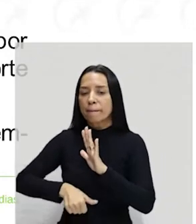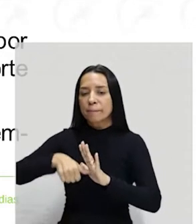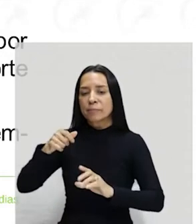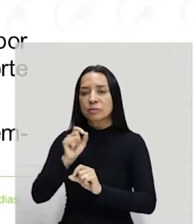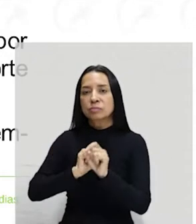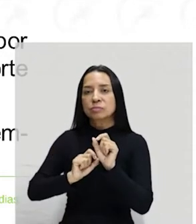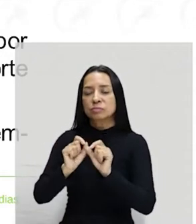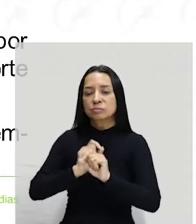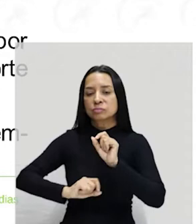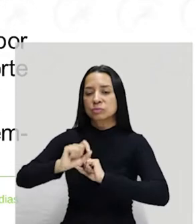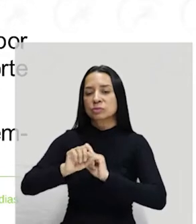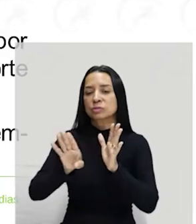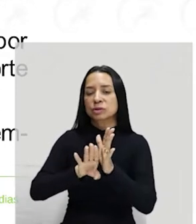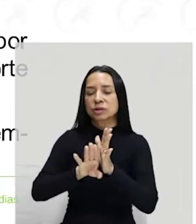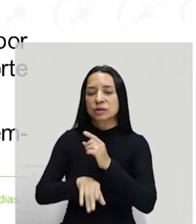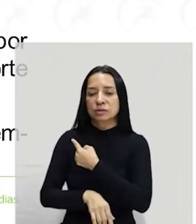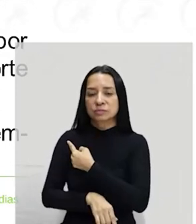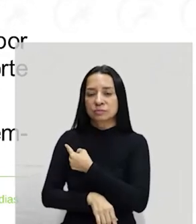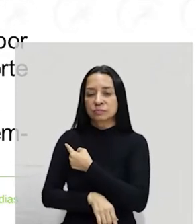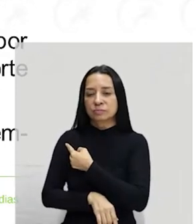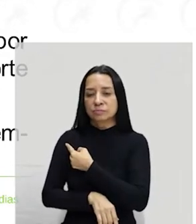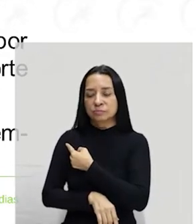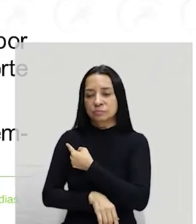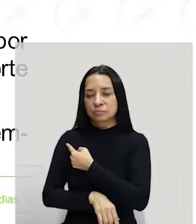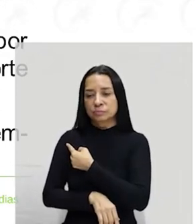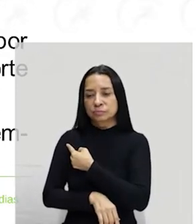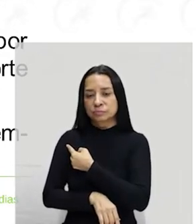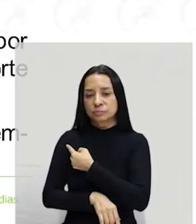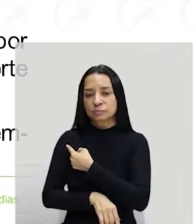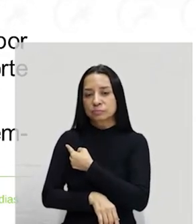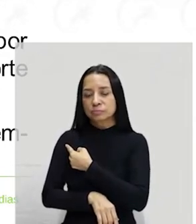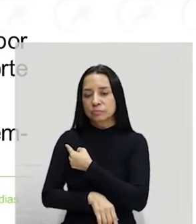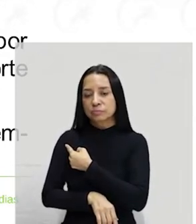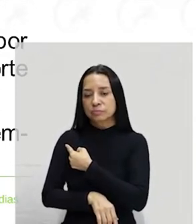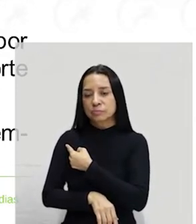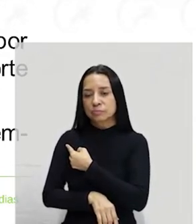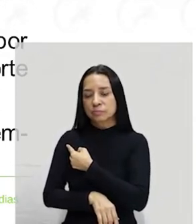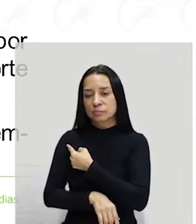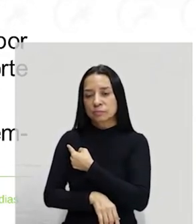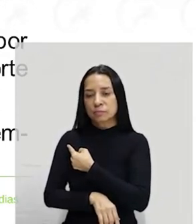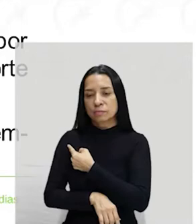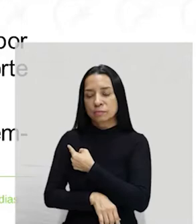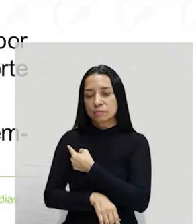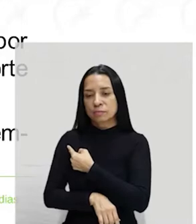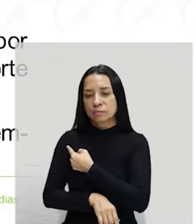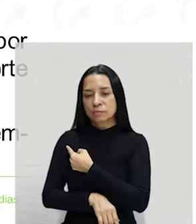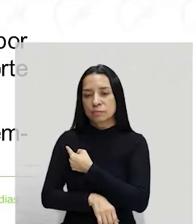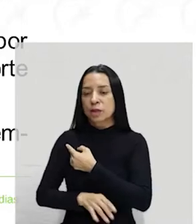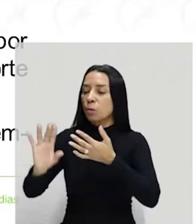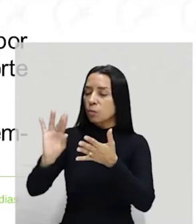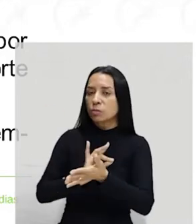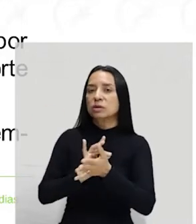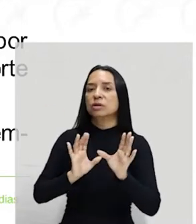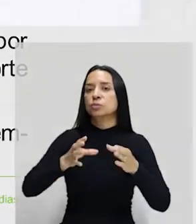artistas chegaram. Segunda versão. Um, o Conde da Barca rodenou ao Marquês de Marialva que contratasse um grupo de artistas.